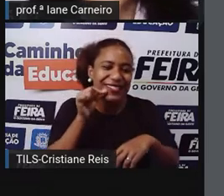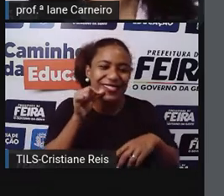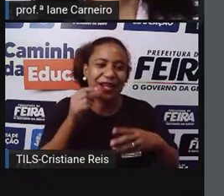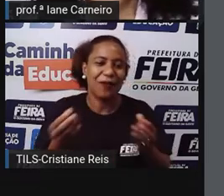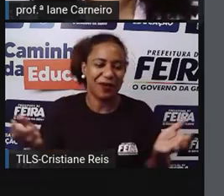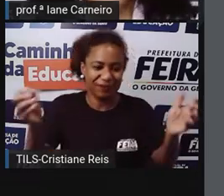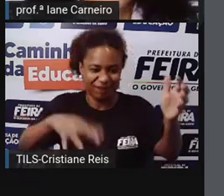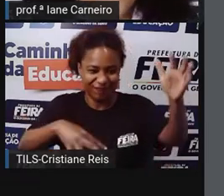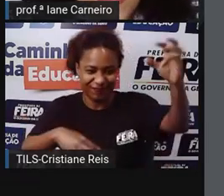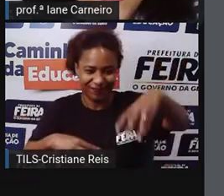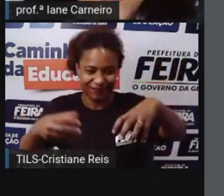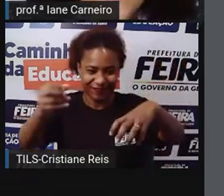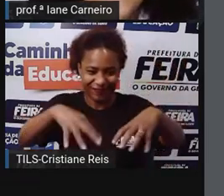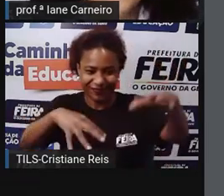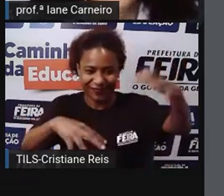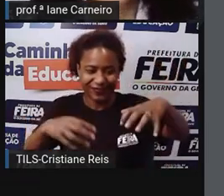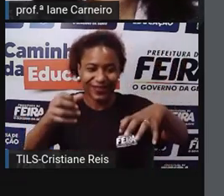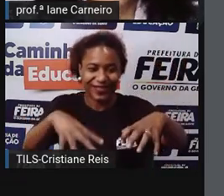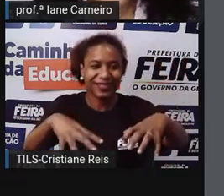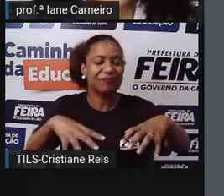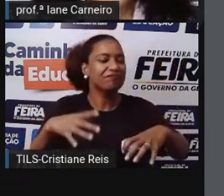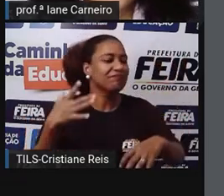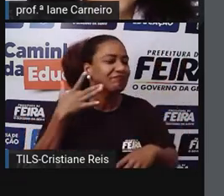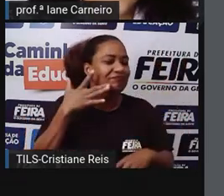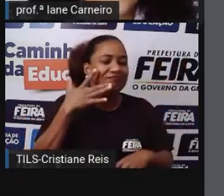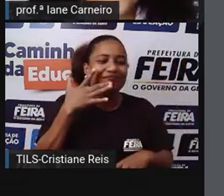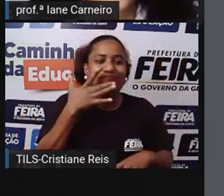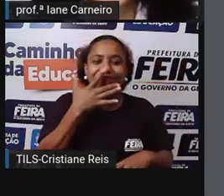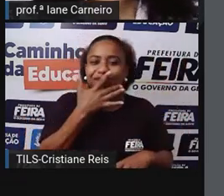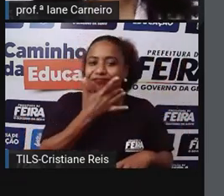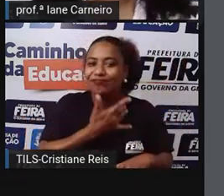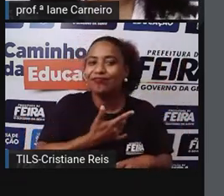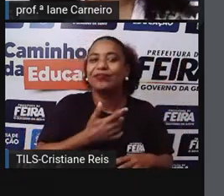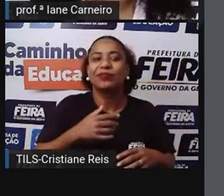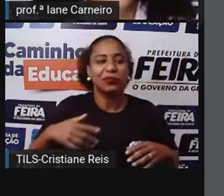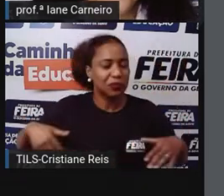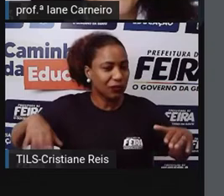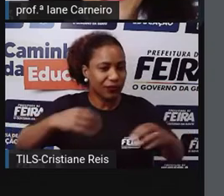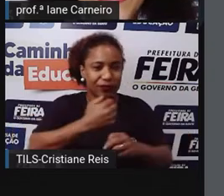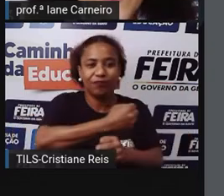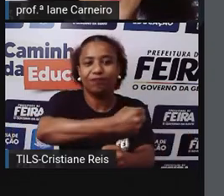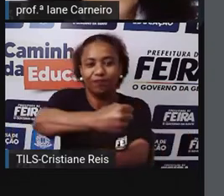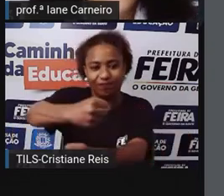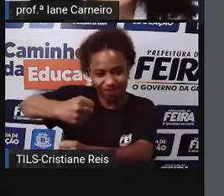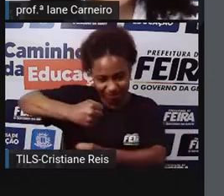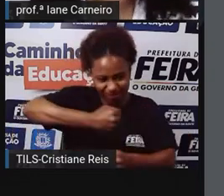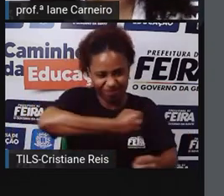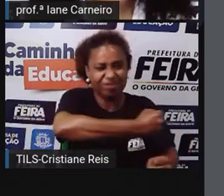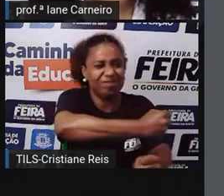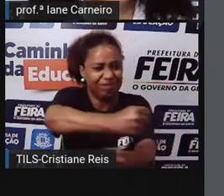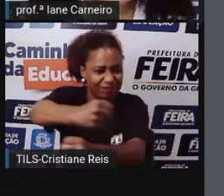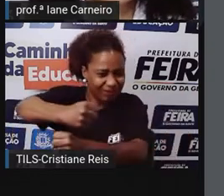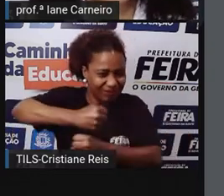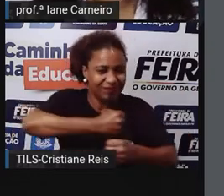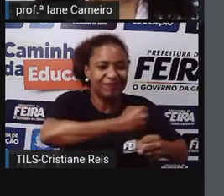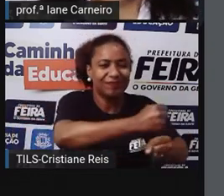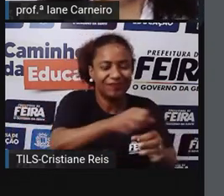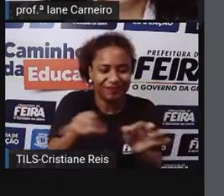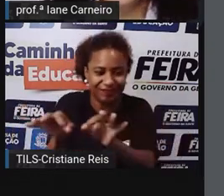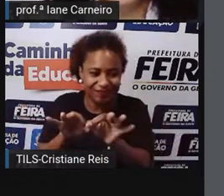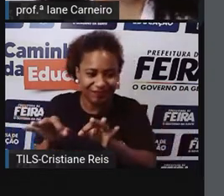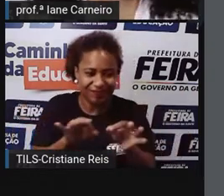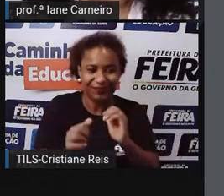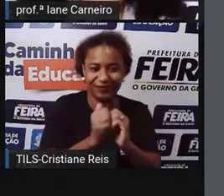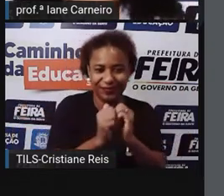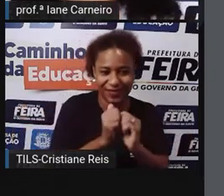Defumadas e salgadas Na cozinha, todo mundo estava ocupado Com os acompanhamentos Fazendo